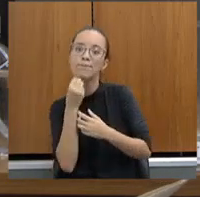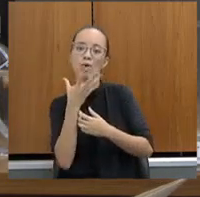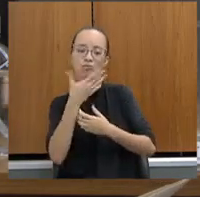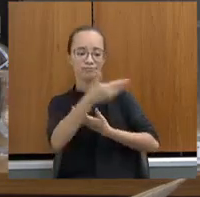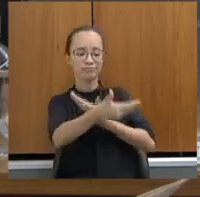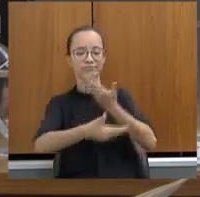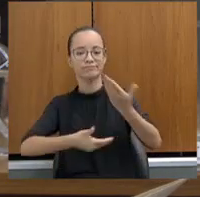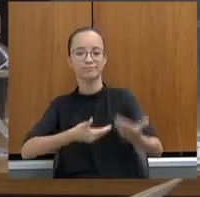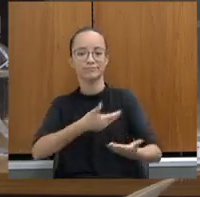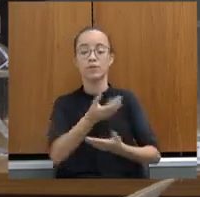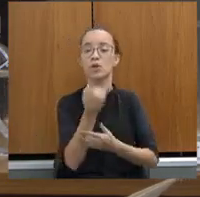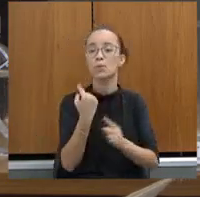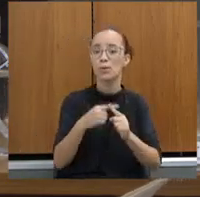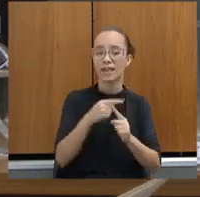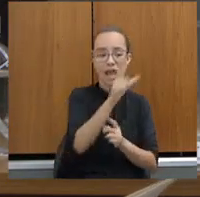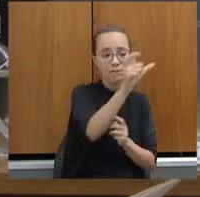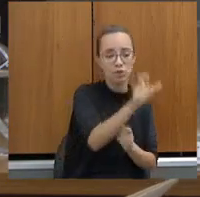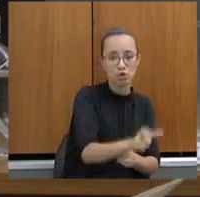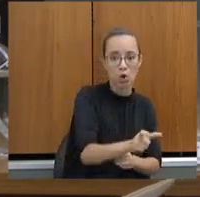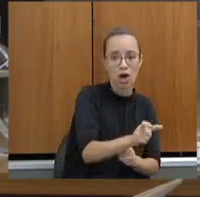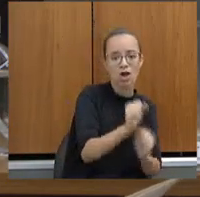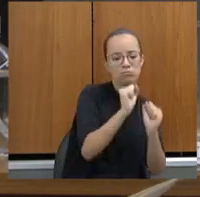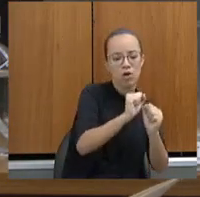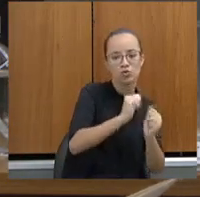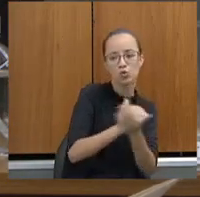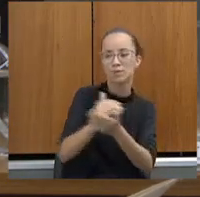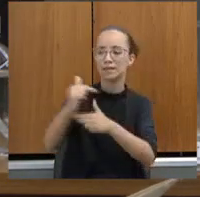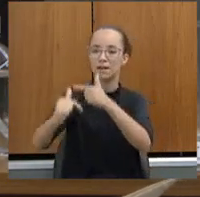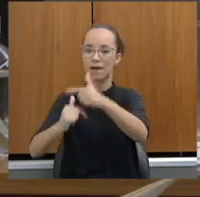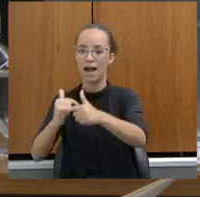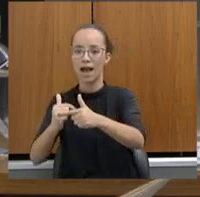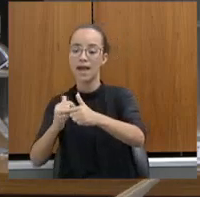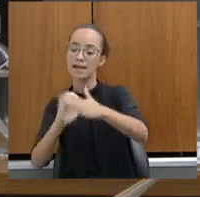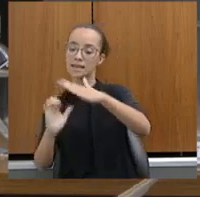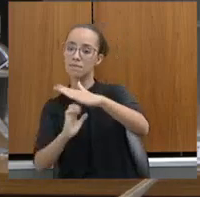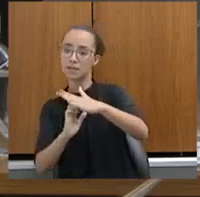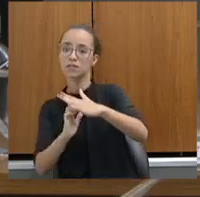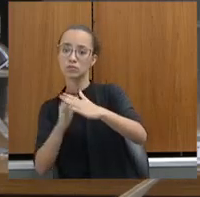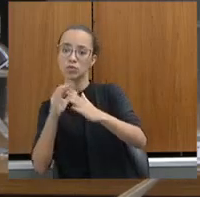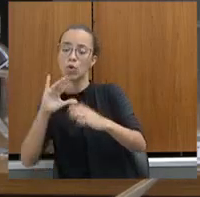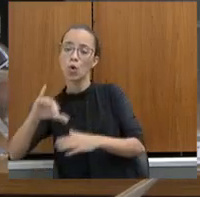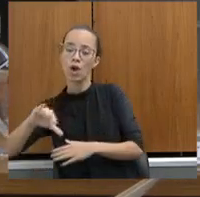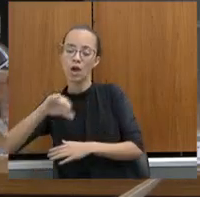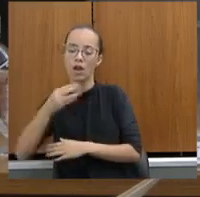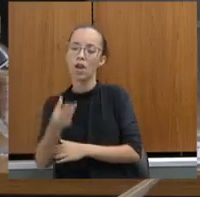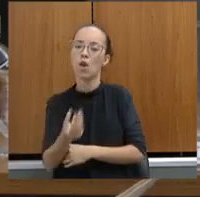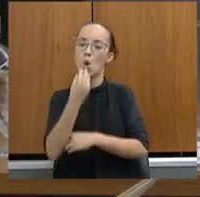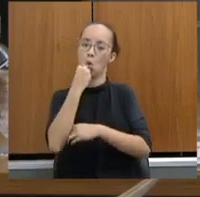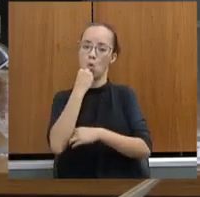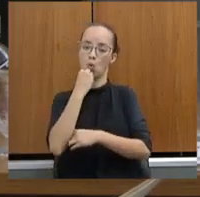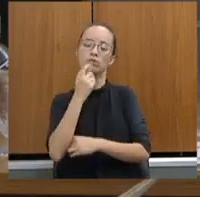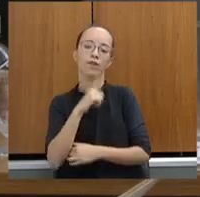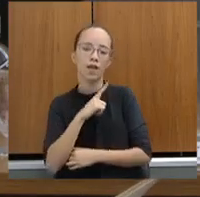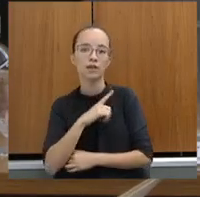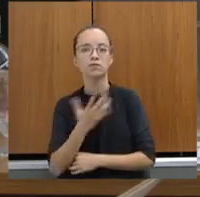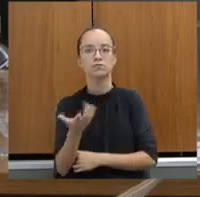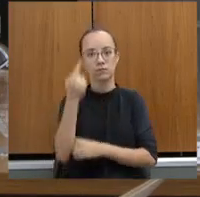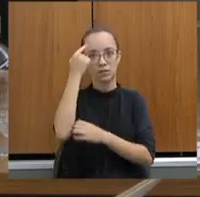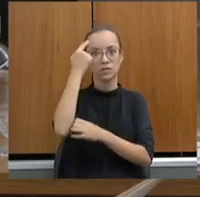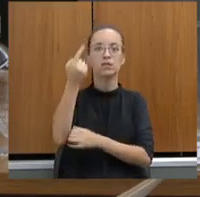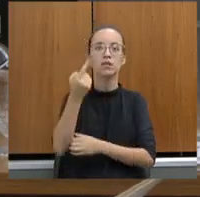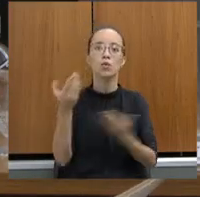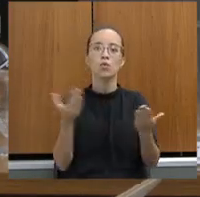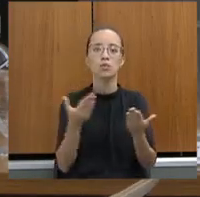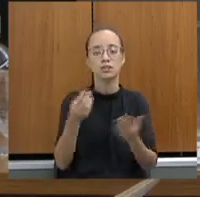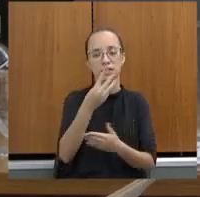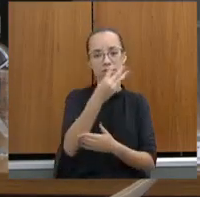consigo a ressocialização, o empresário consegue ter uma lucratividade maior dentro do sistema prisional. Só para que a senhora tenha uma ideia, nós temos hoje 537